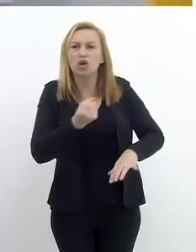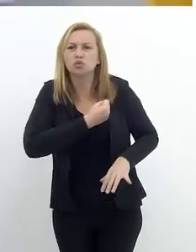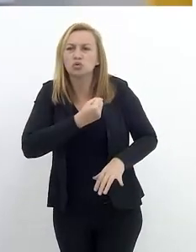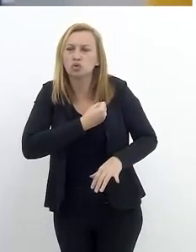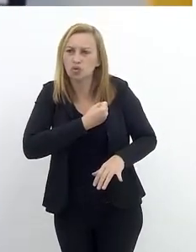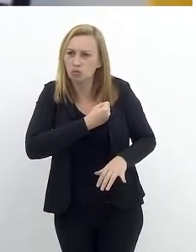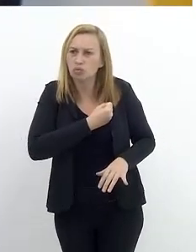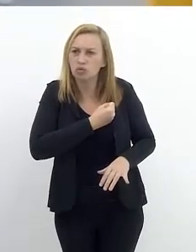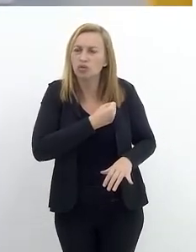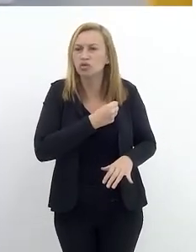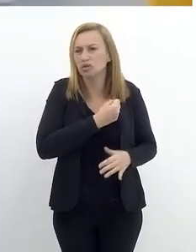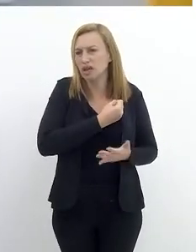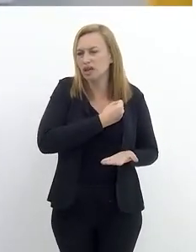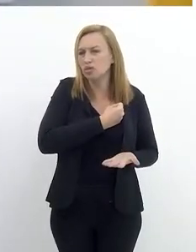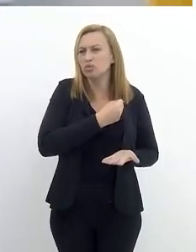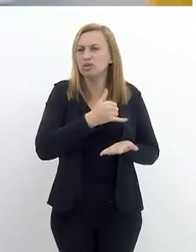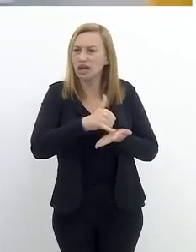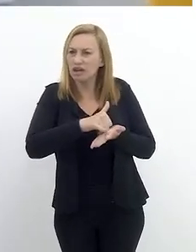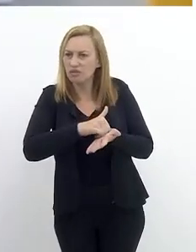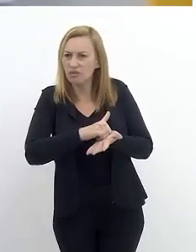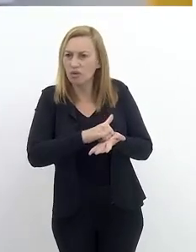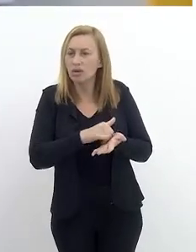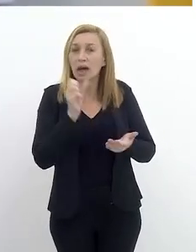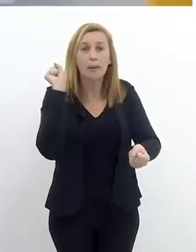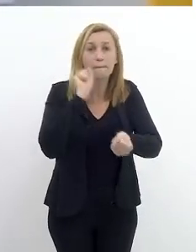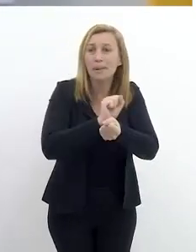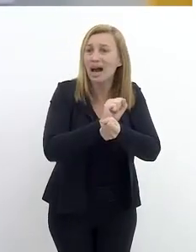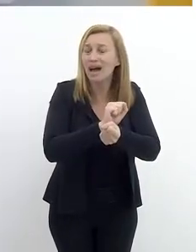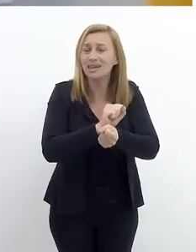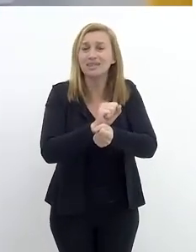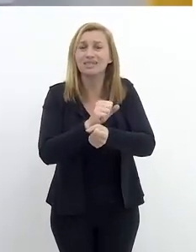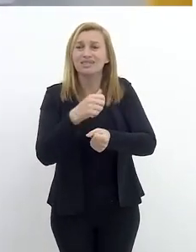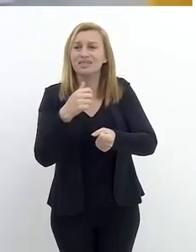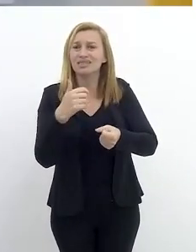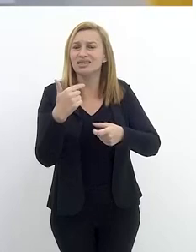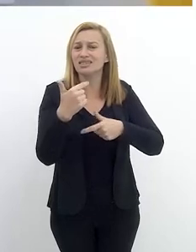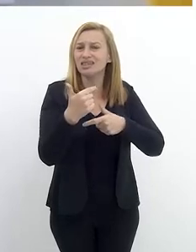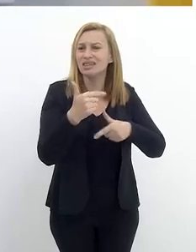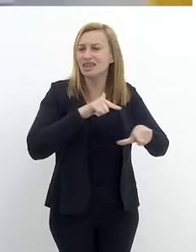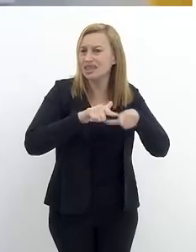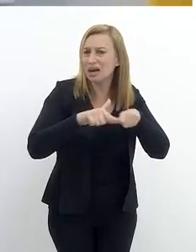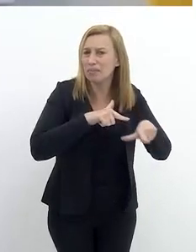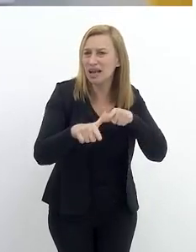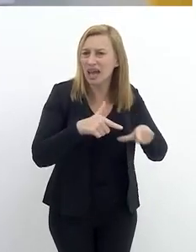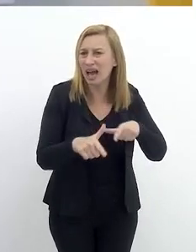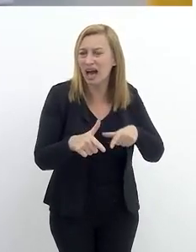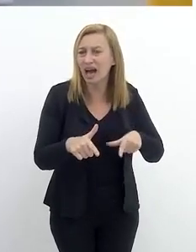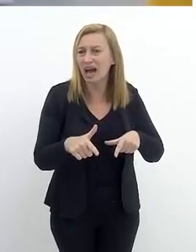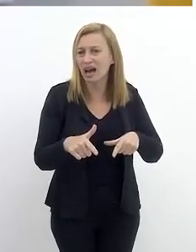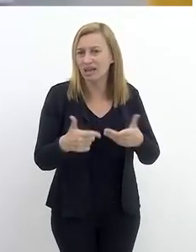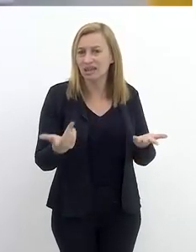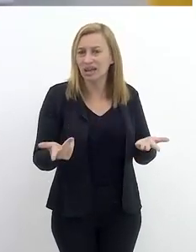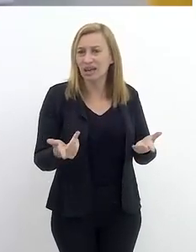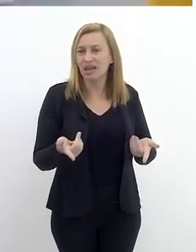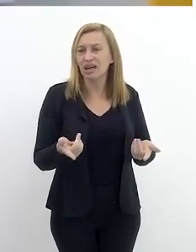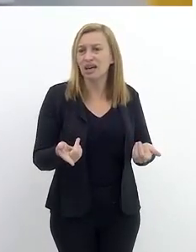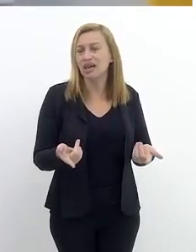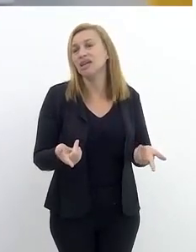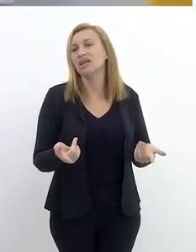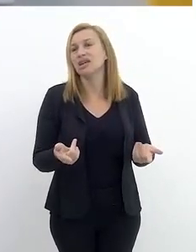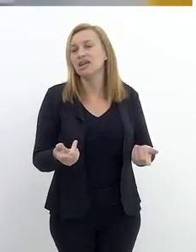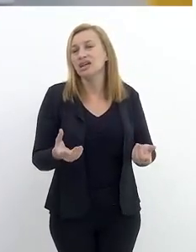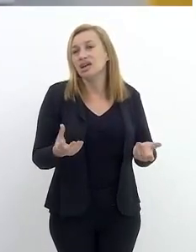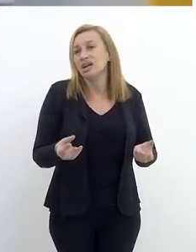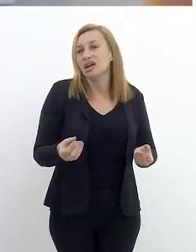desde trotes até extorsões, param de trabalhar porque isso é muito exaustivo, depois disso prejudica a parte